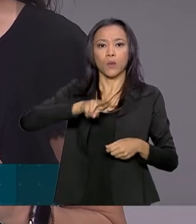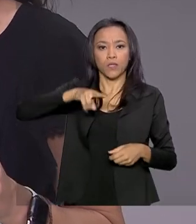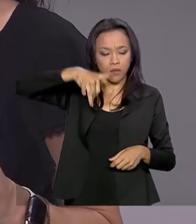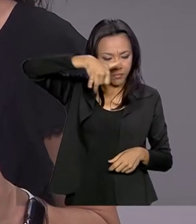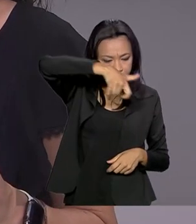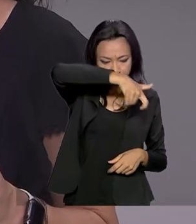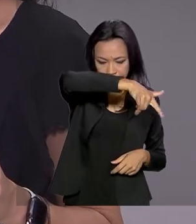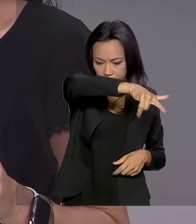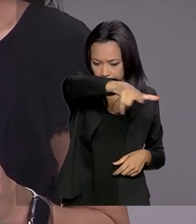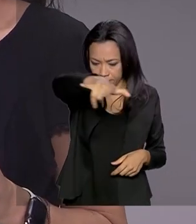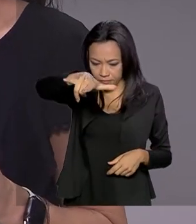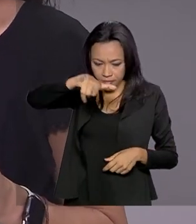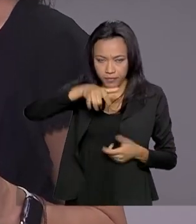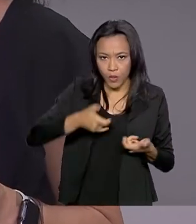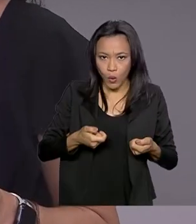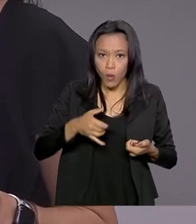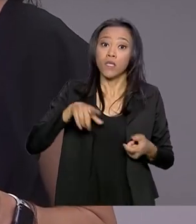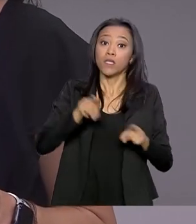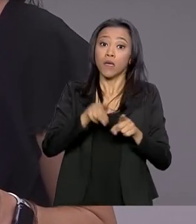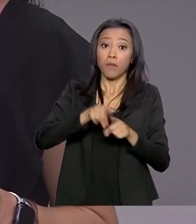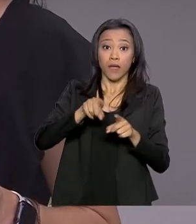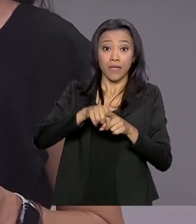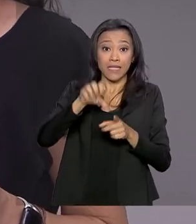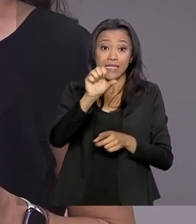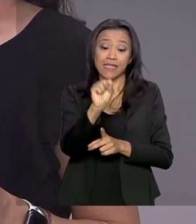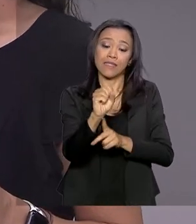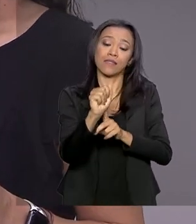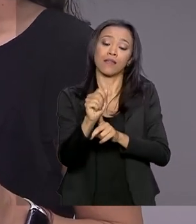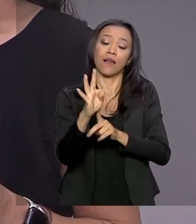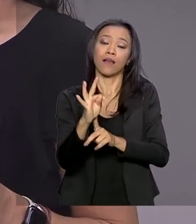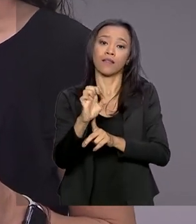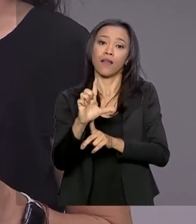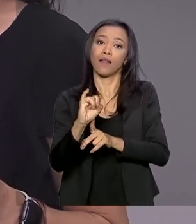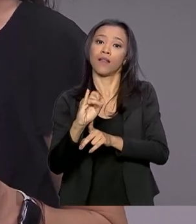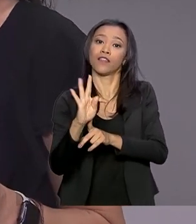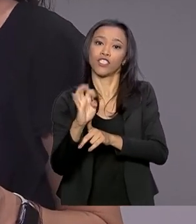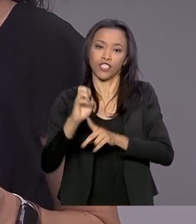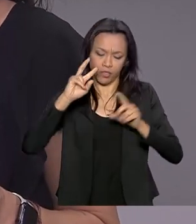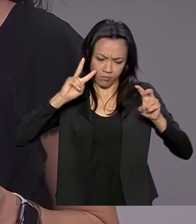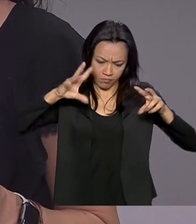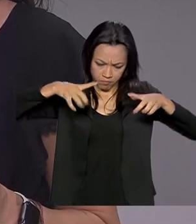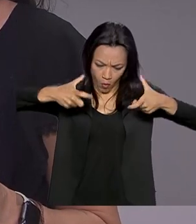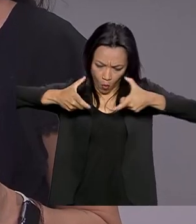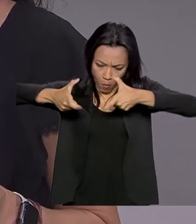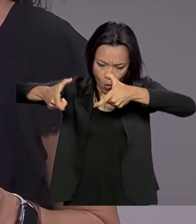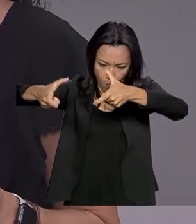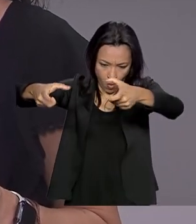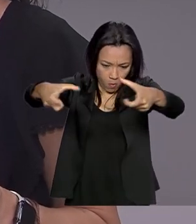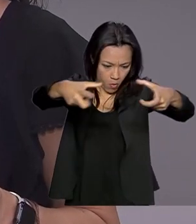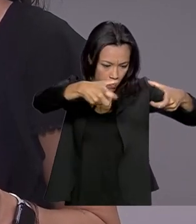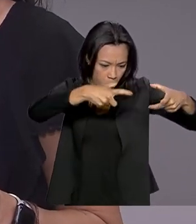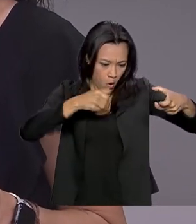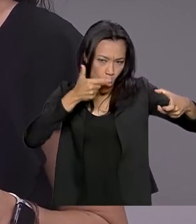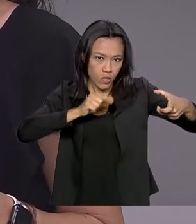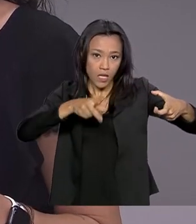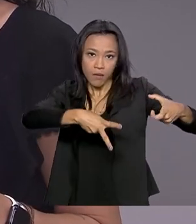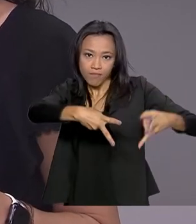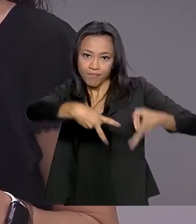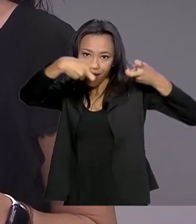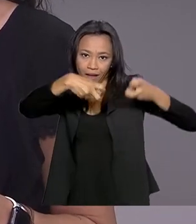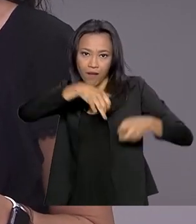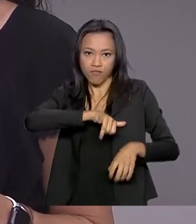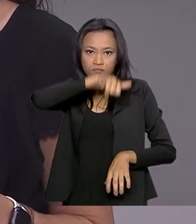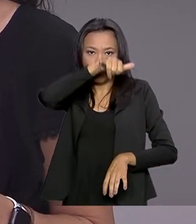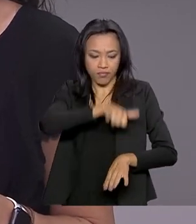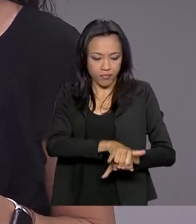na Amazônia e com o apoio de satélites, os técnicos conseguem visualizar garimpos e pistas de pouso ilegais